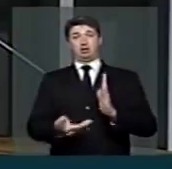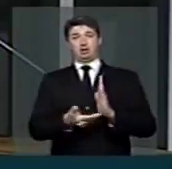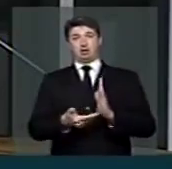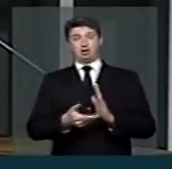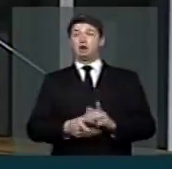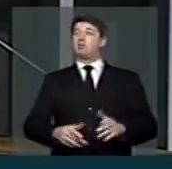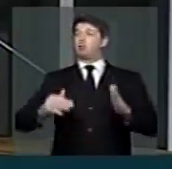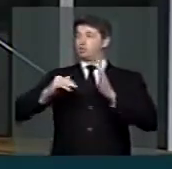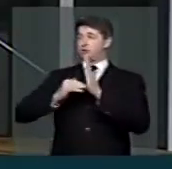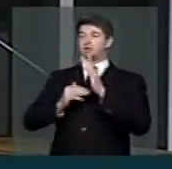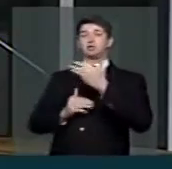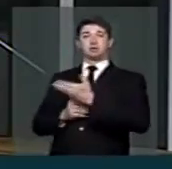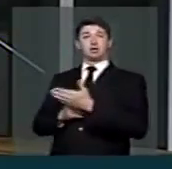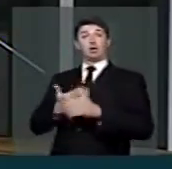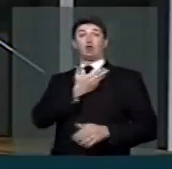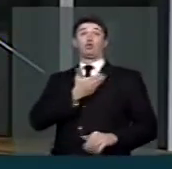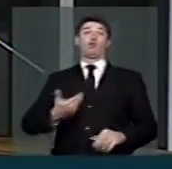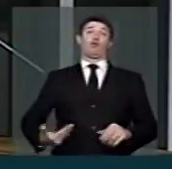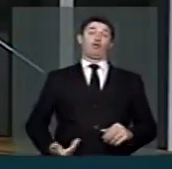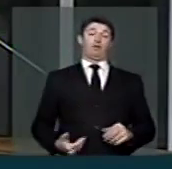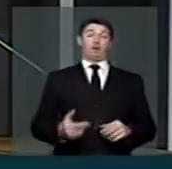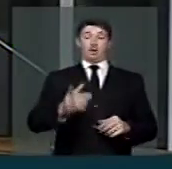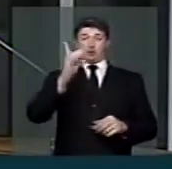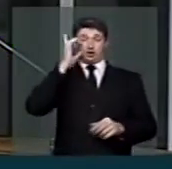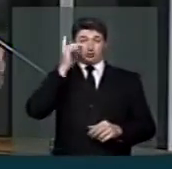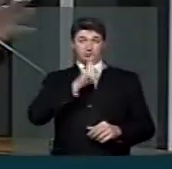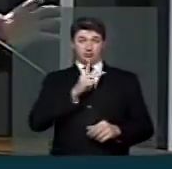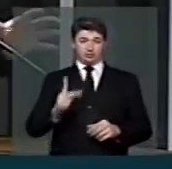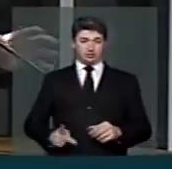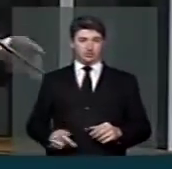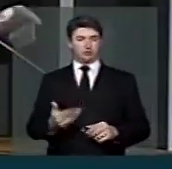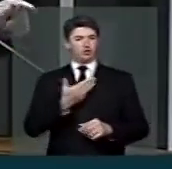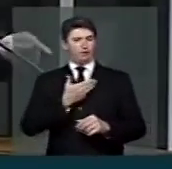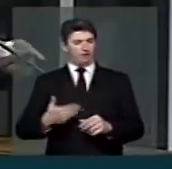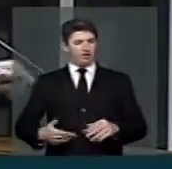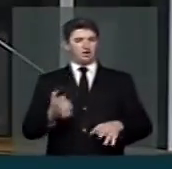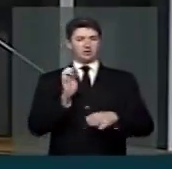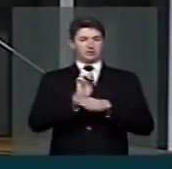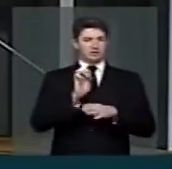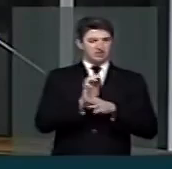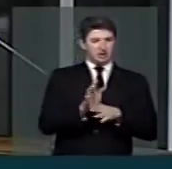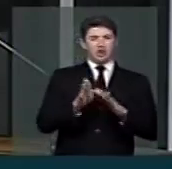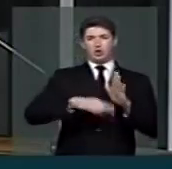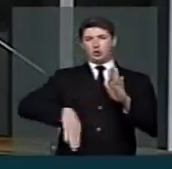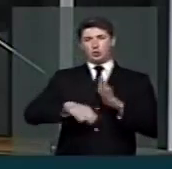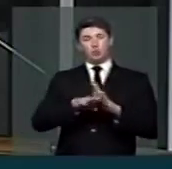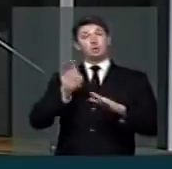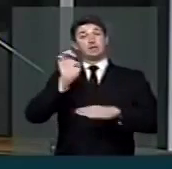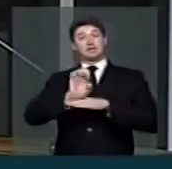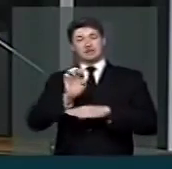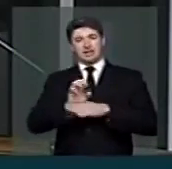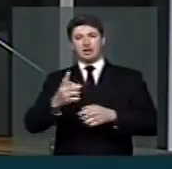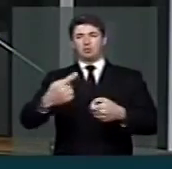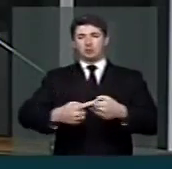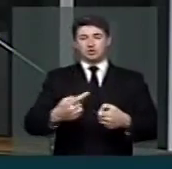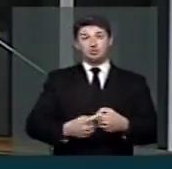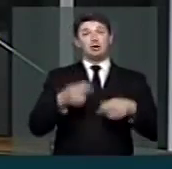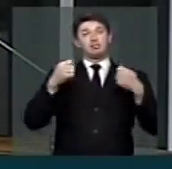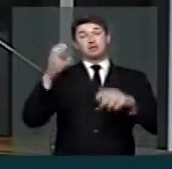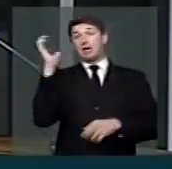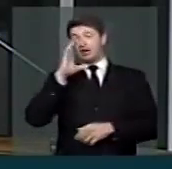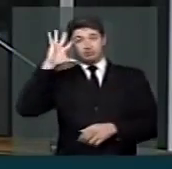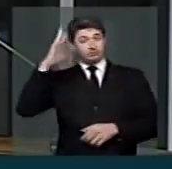Senado Federal, o governo da Presidente Dilma, os governos estaduais e os governos municipais, possam ter mais